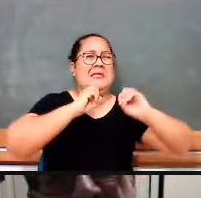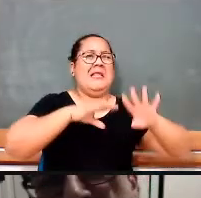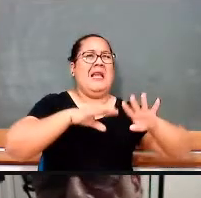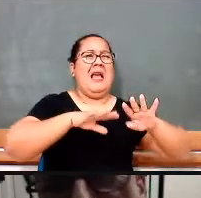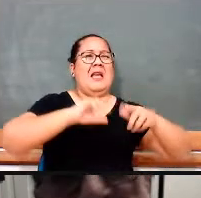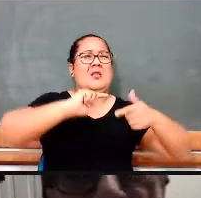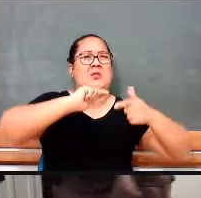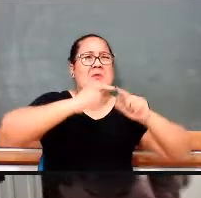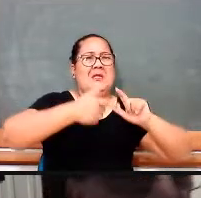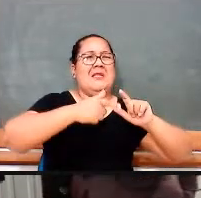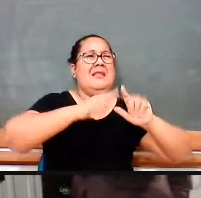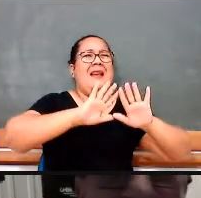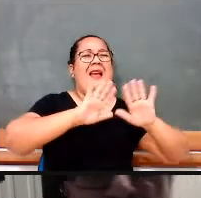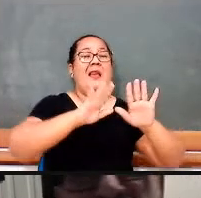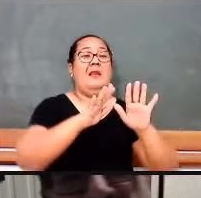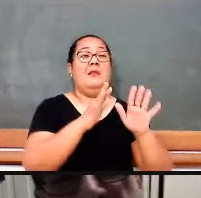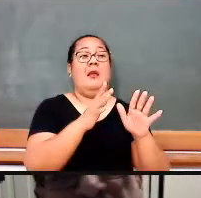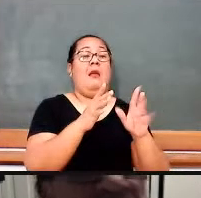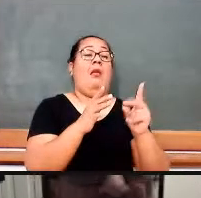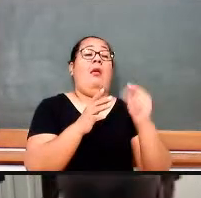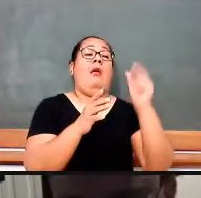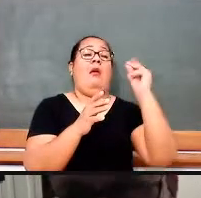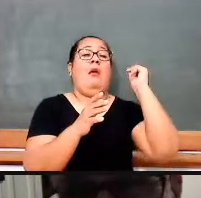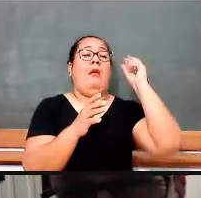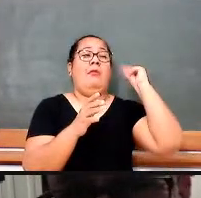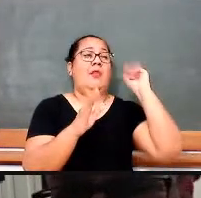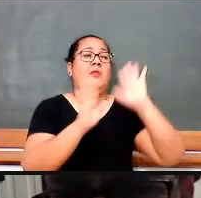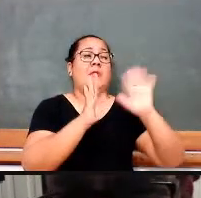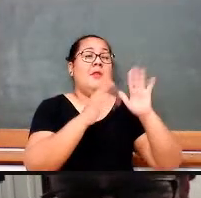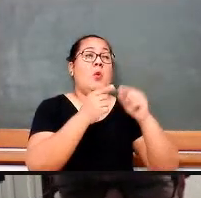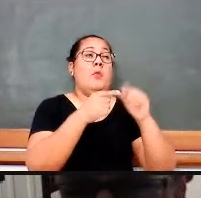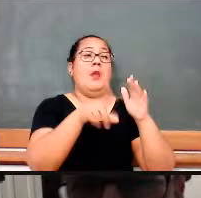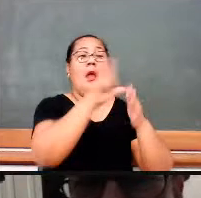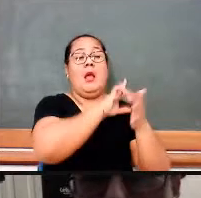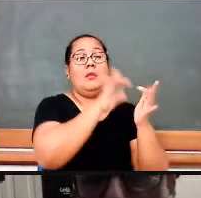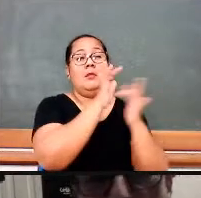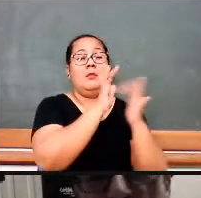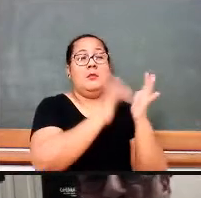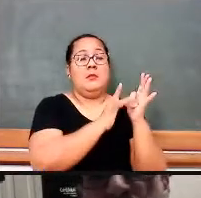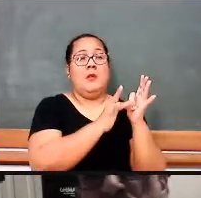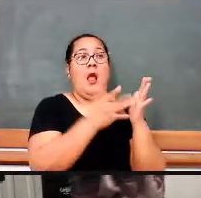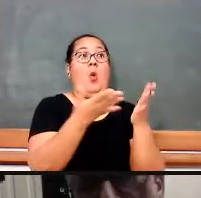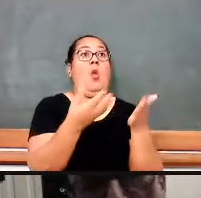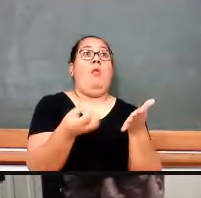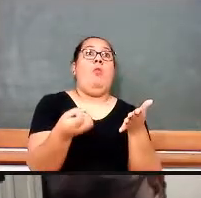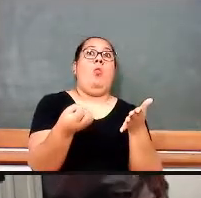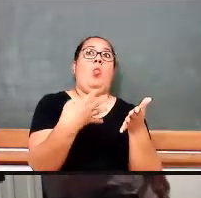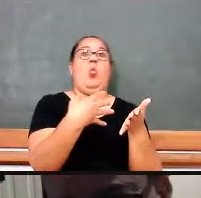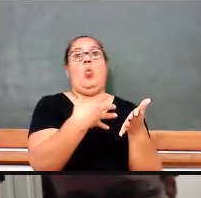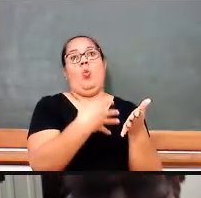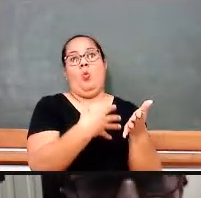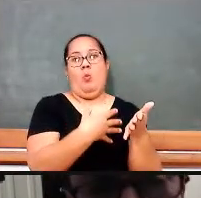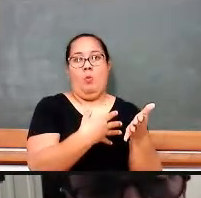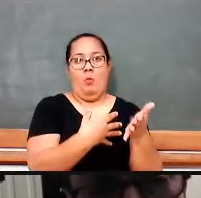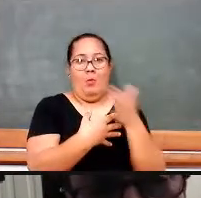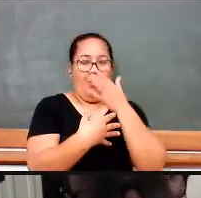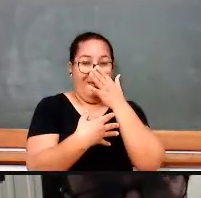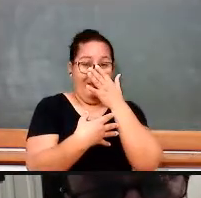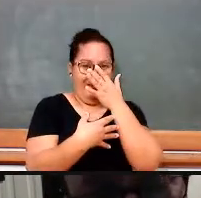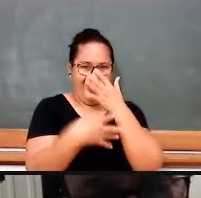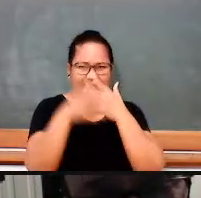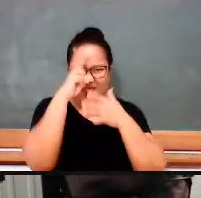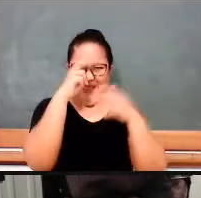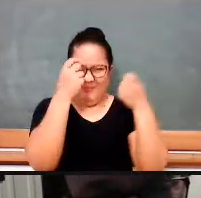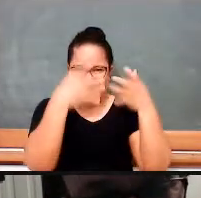euclidiana, isso aí é algo do século III antes de Cristo. A matemática mudou, é outra coisa, como a gente mencionou agora há pouco.